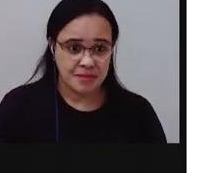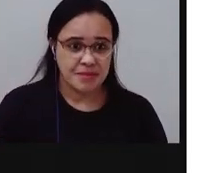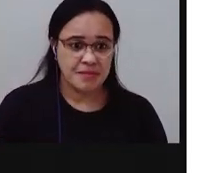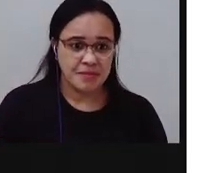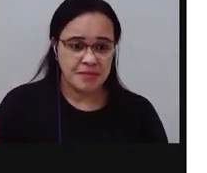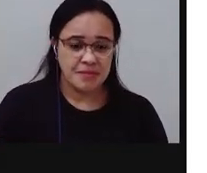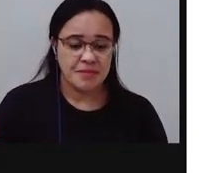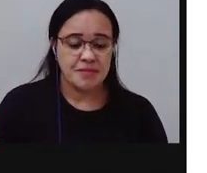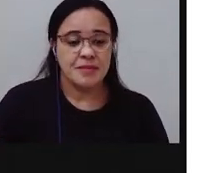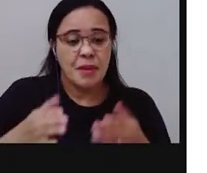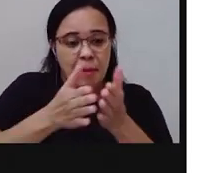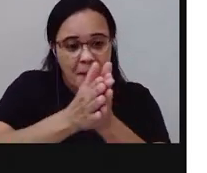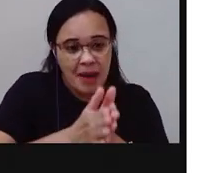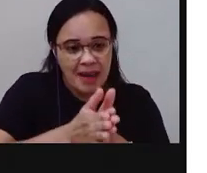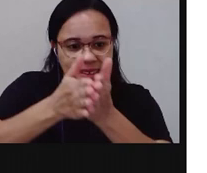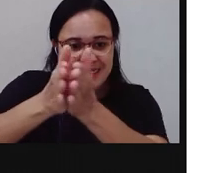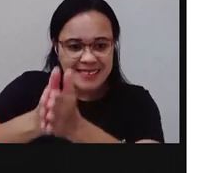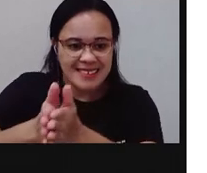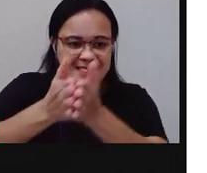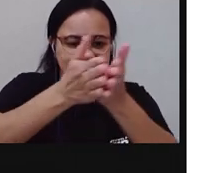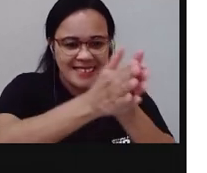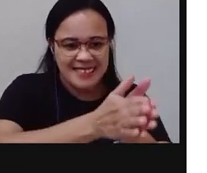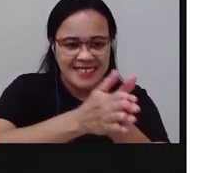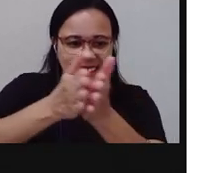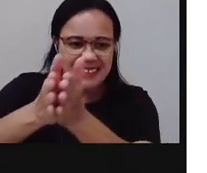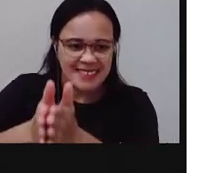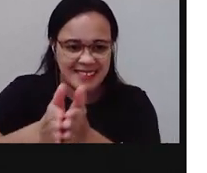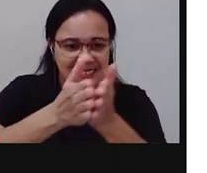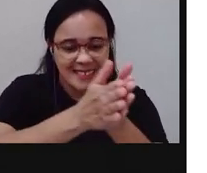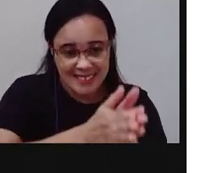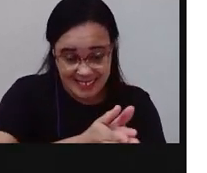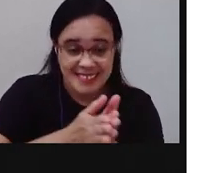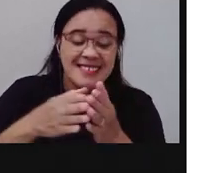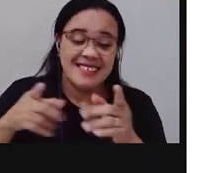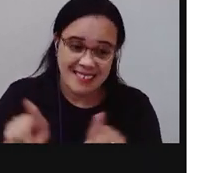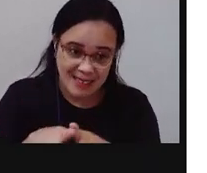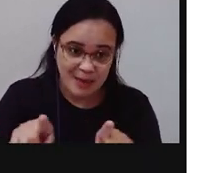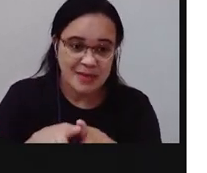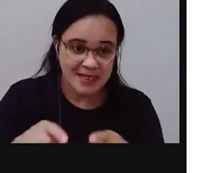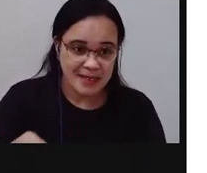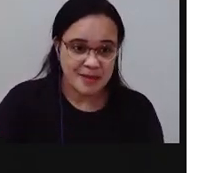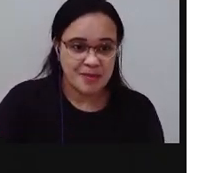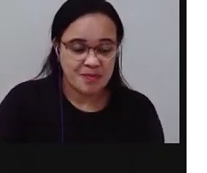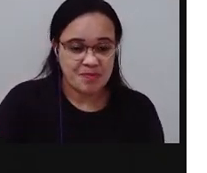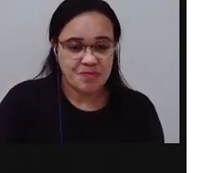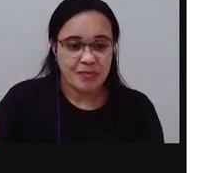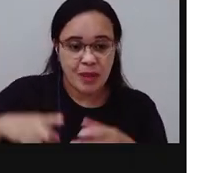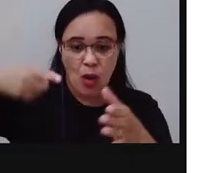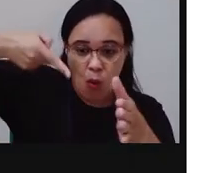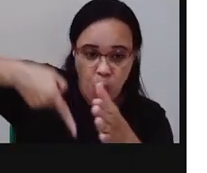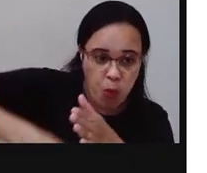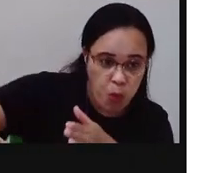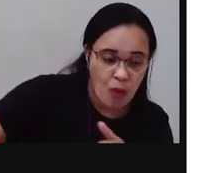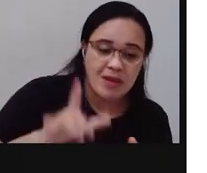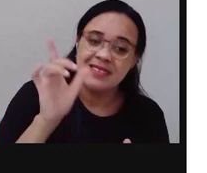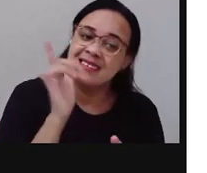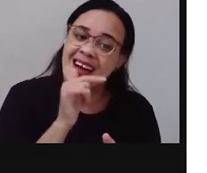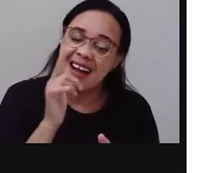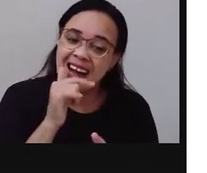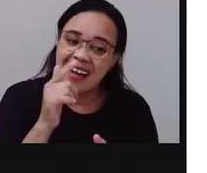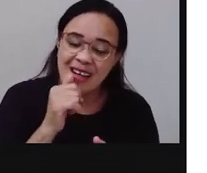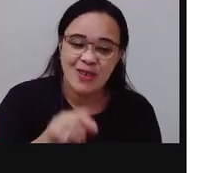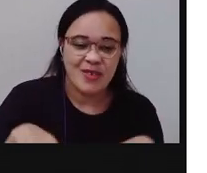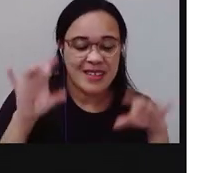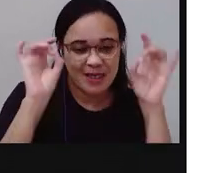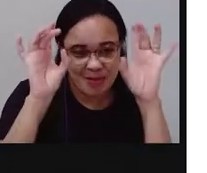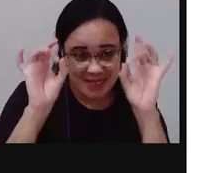Passa anel, que precisa ser convencente Caiu no poço, esta em especial